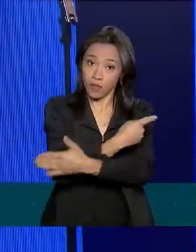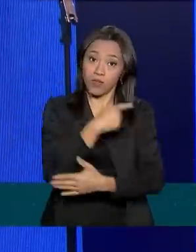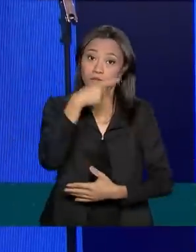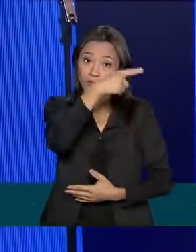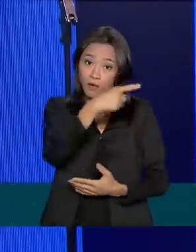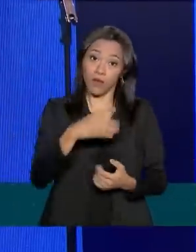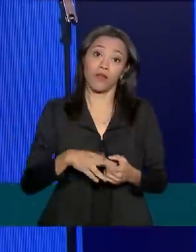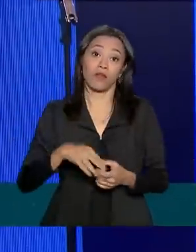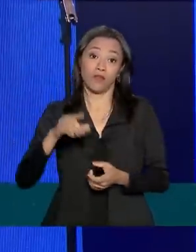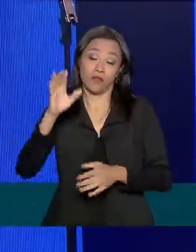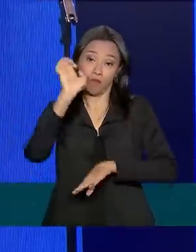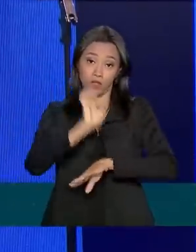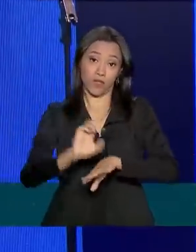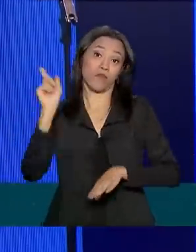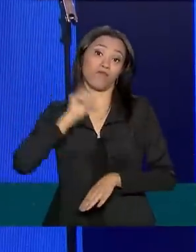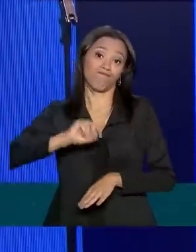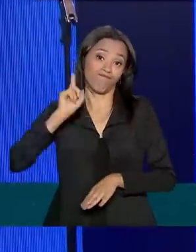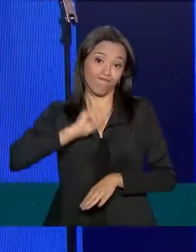de Fora,